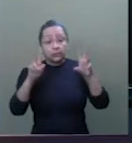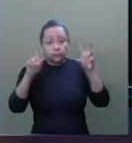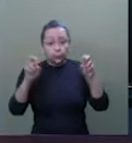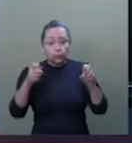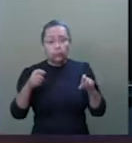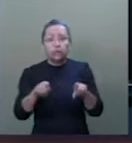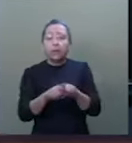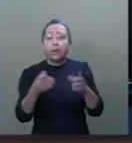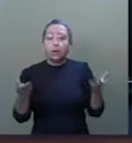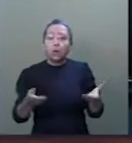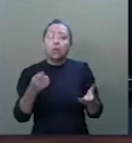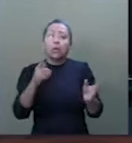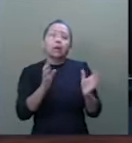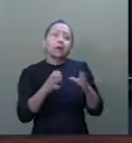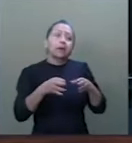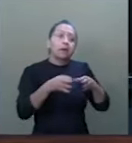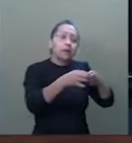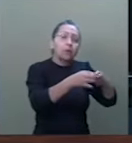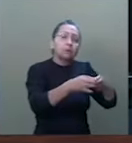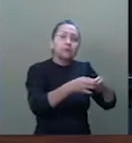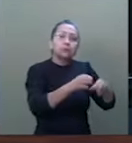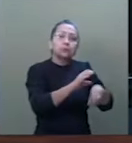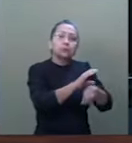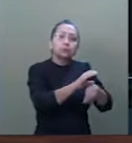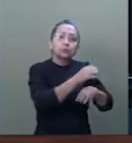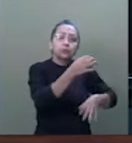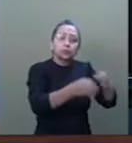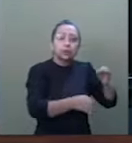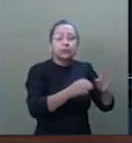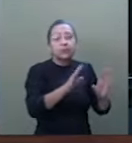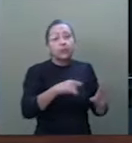consultando, eventualmente, a Comissão de Constituição e Justiça, mas é uma decisão que a presidência tomará.